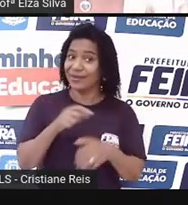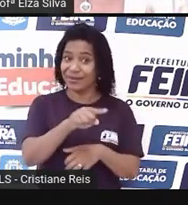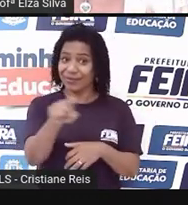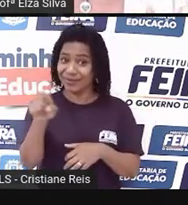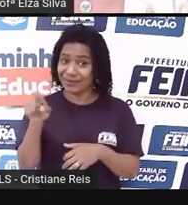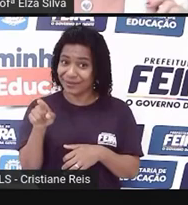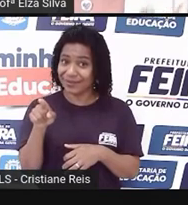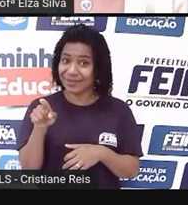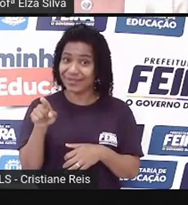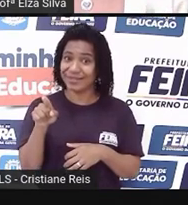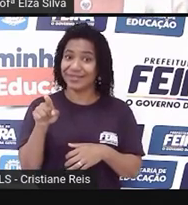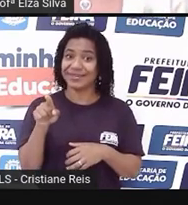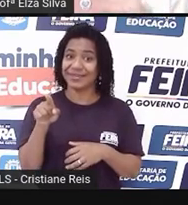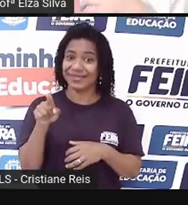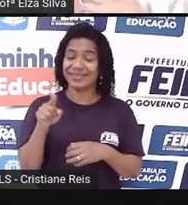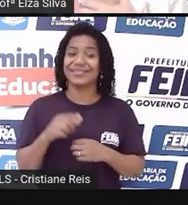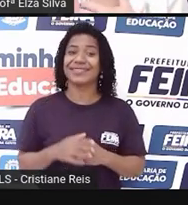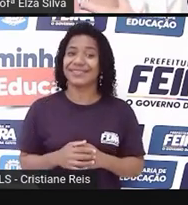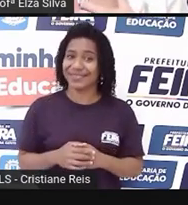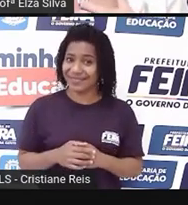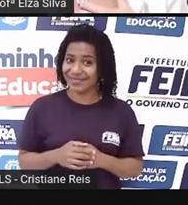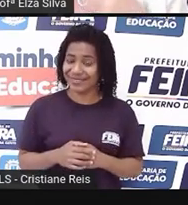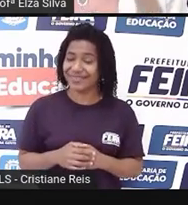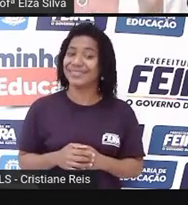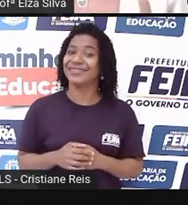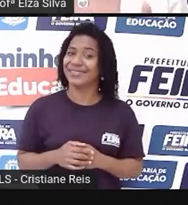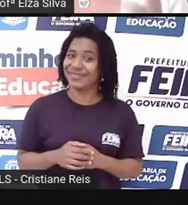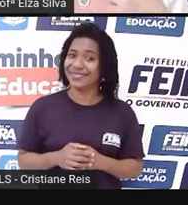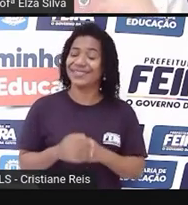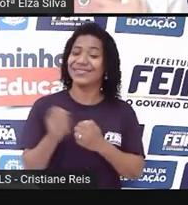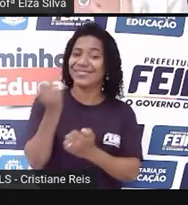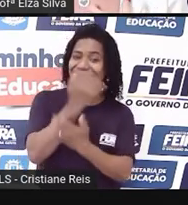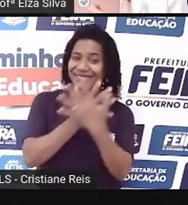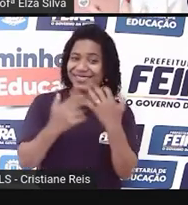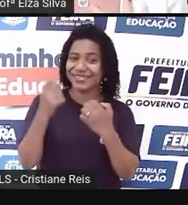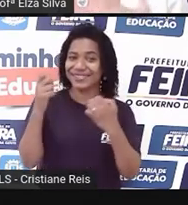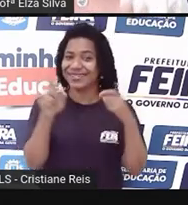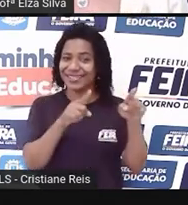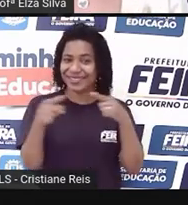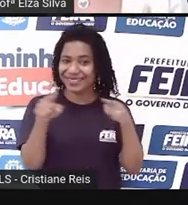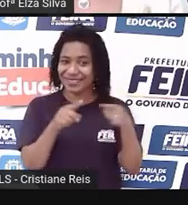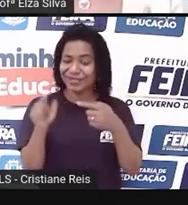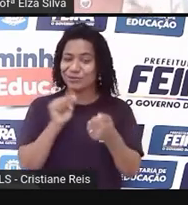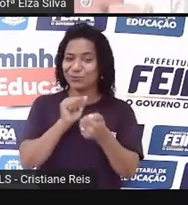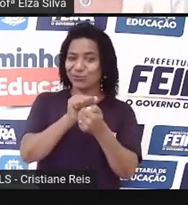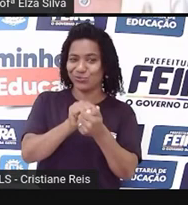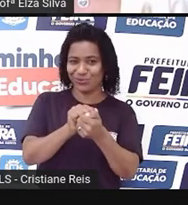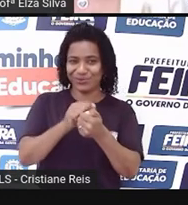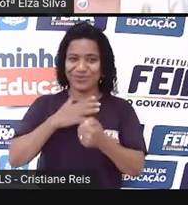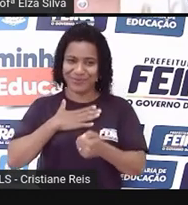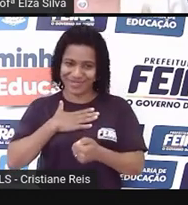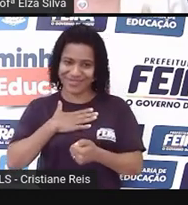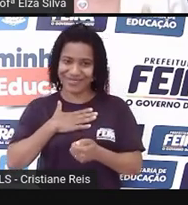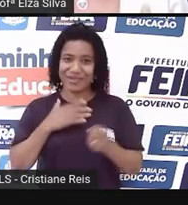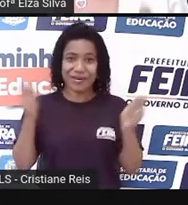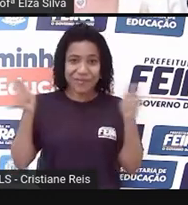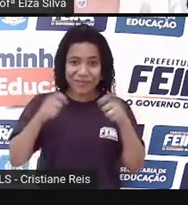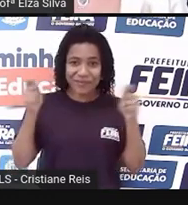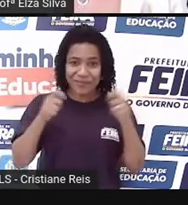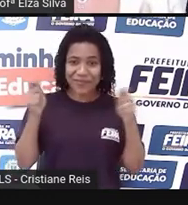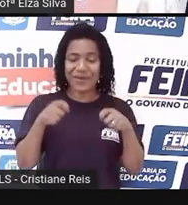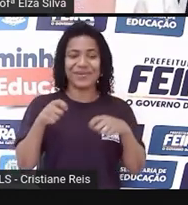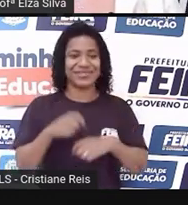you will sing with me, cantem comigo. De que maneira? Regravando